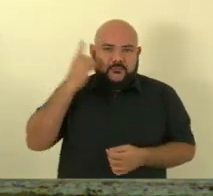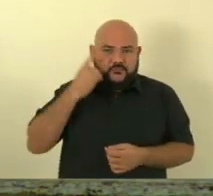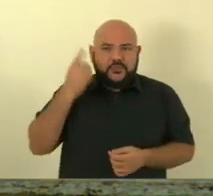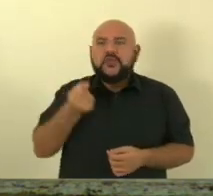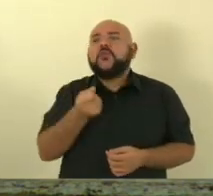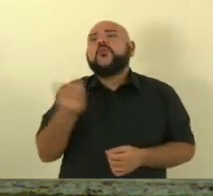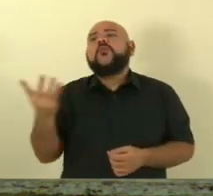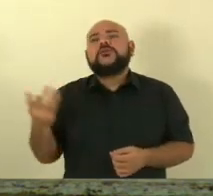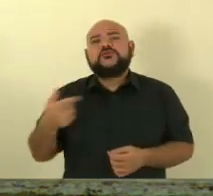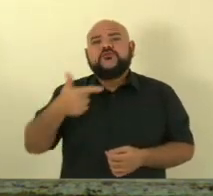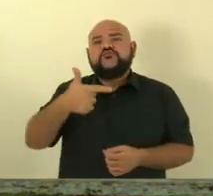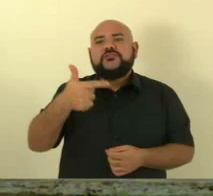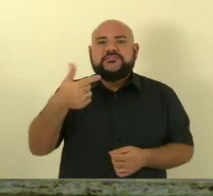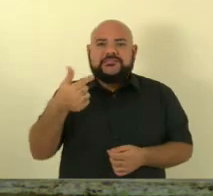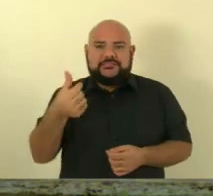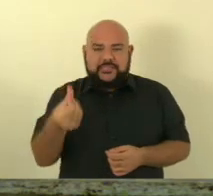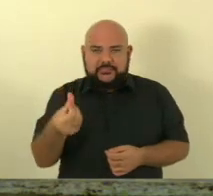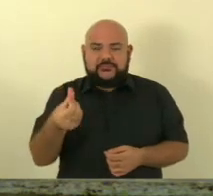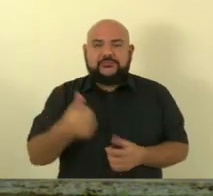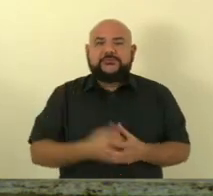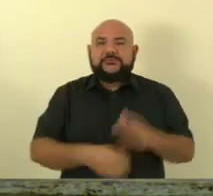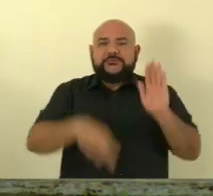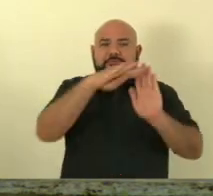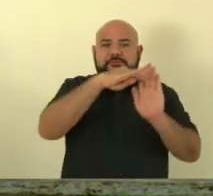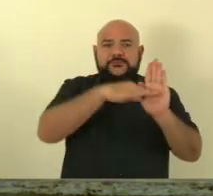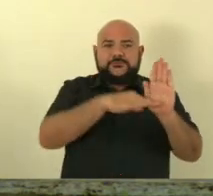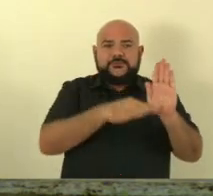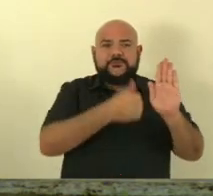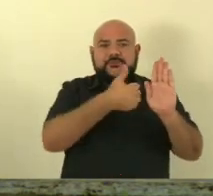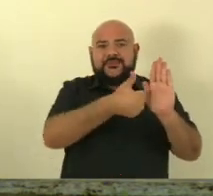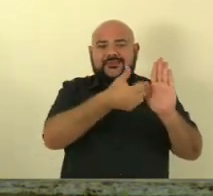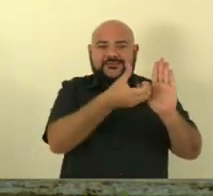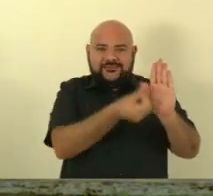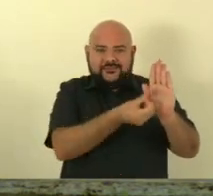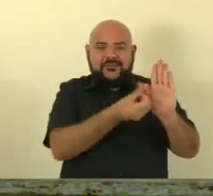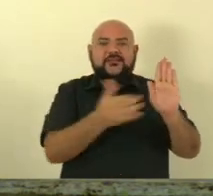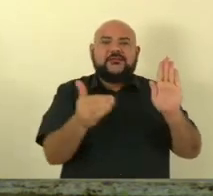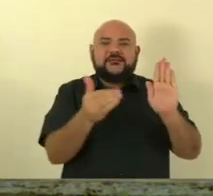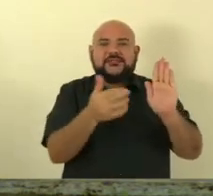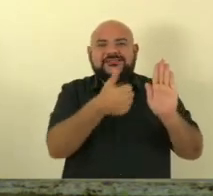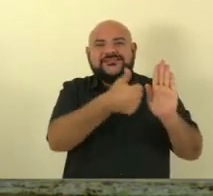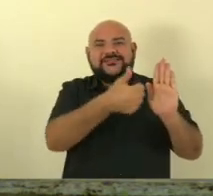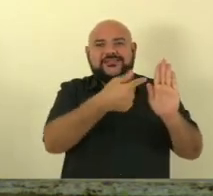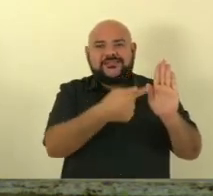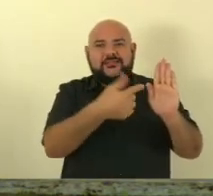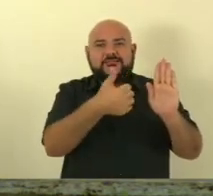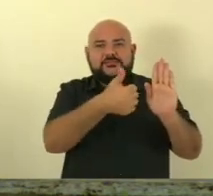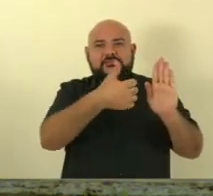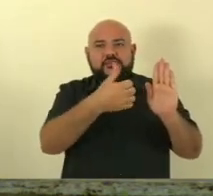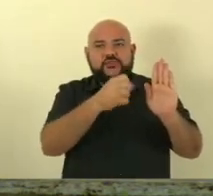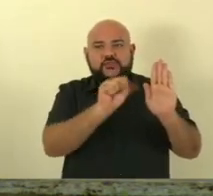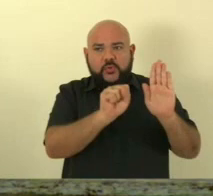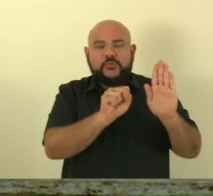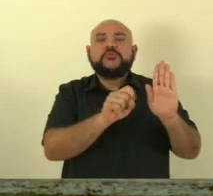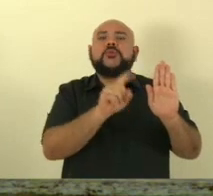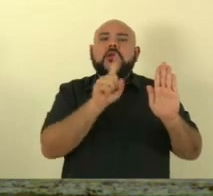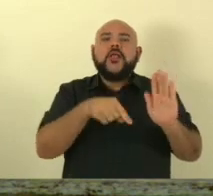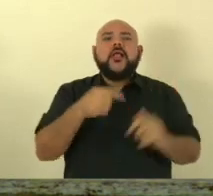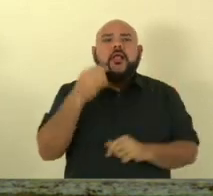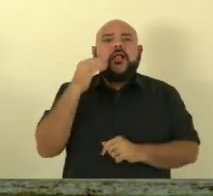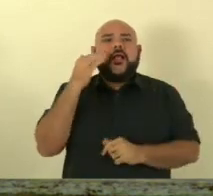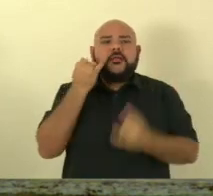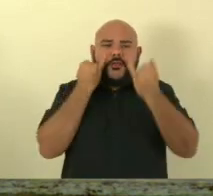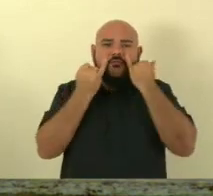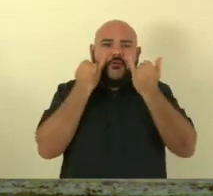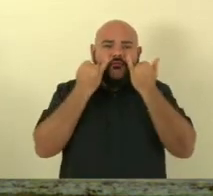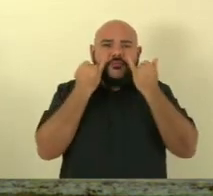presentes nesse momento. Do item 16, os itens 16, 17 e 18, são requerimentos para a realização